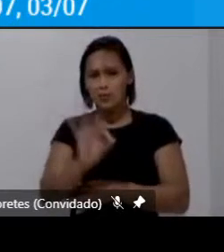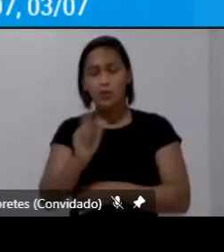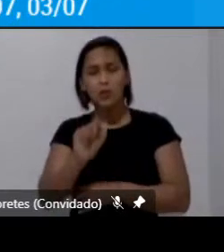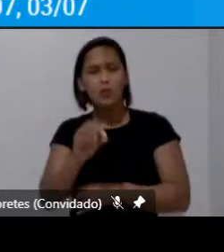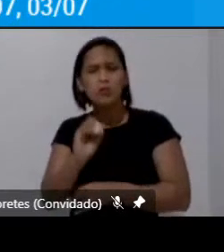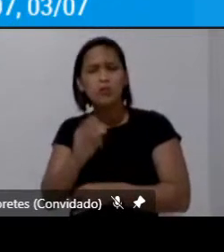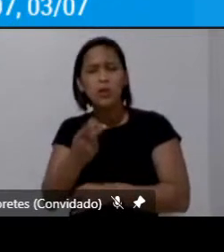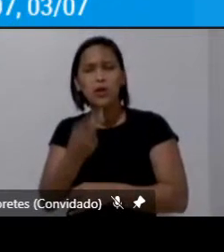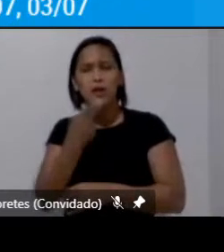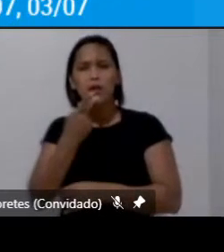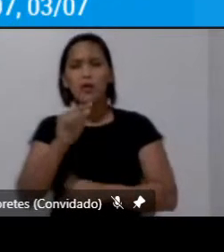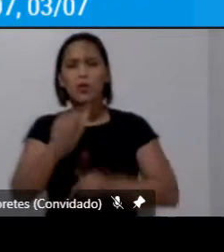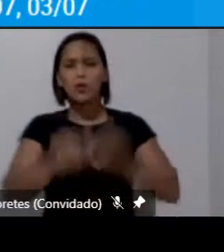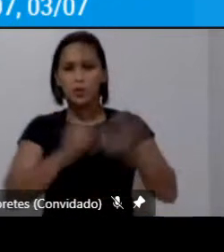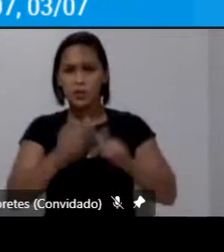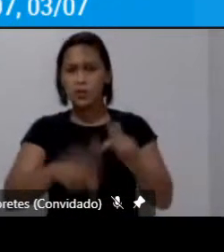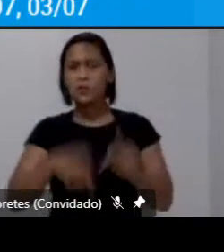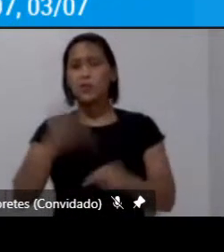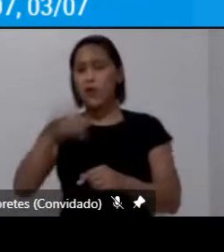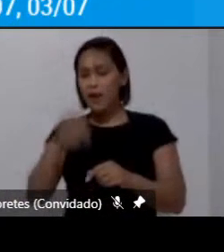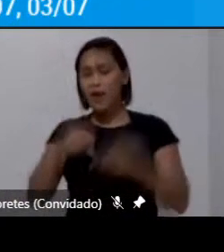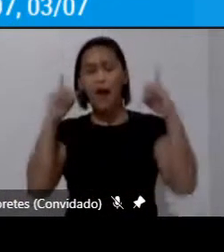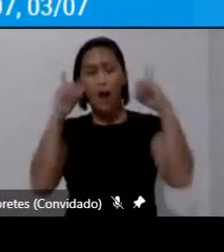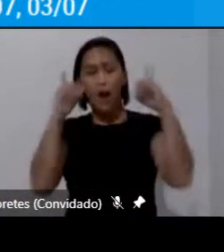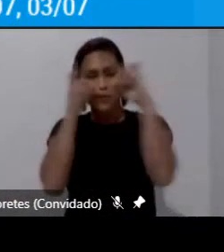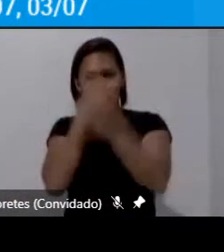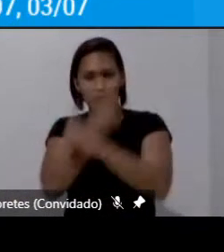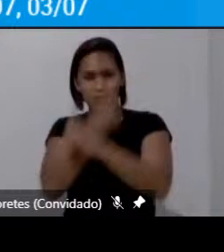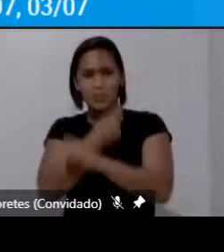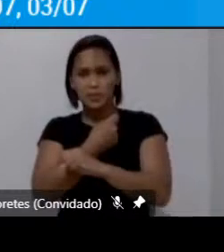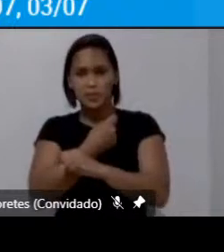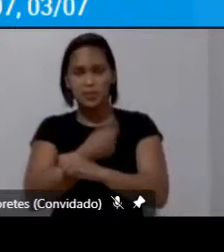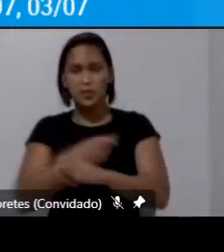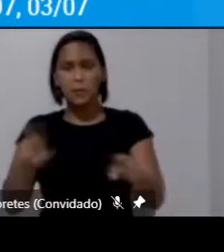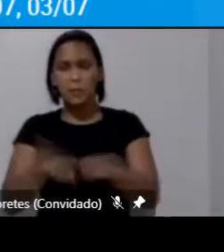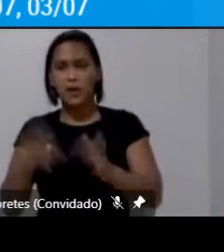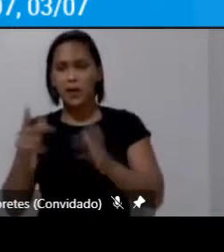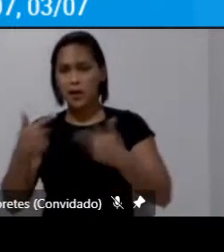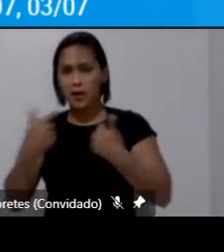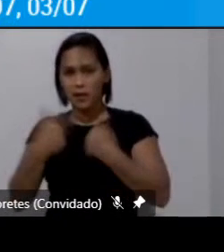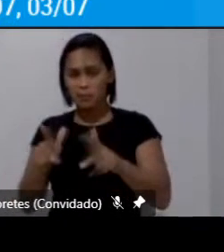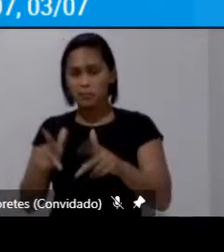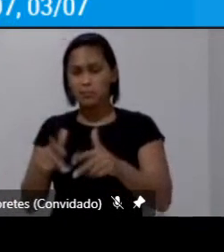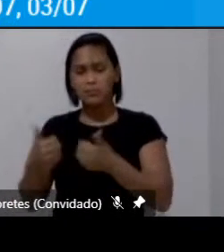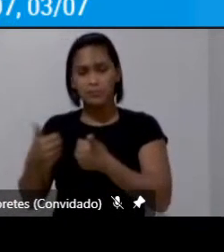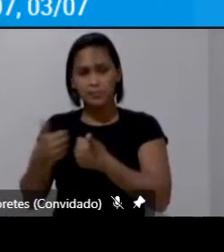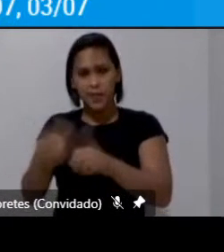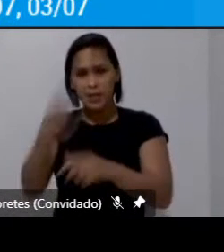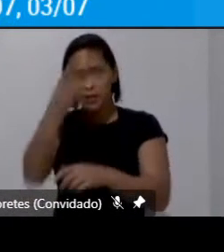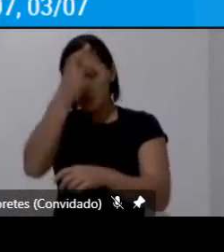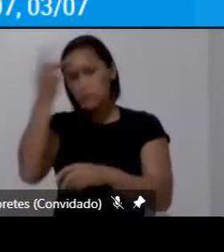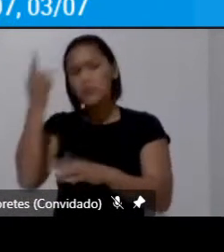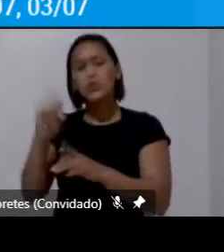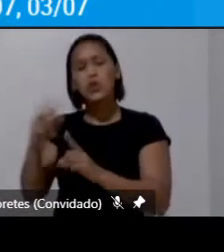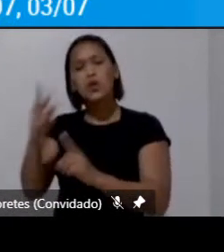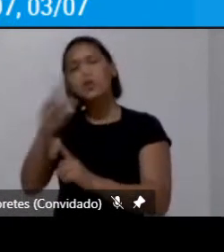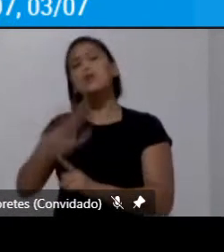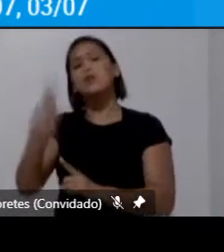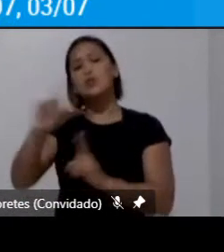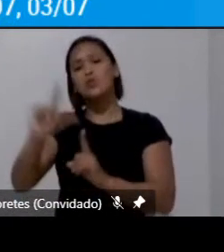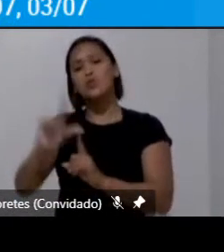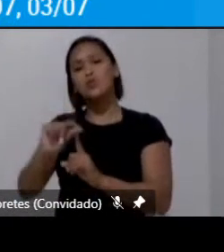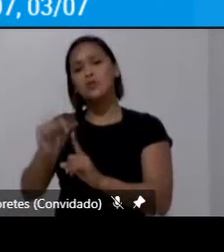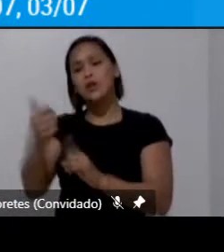o transporte é precário para o passageiro e na pandemia tem sido uma